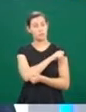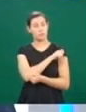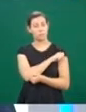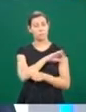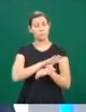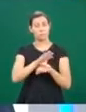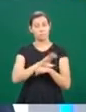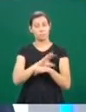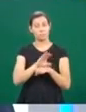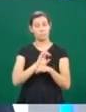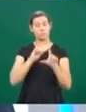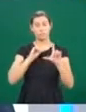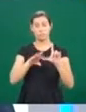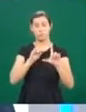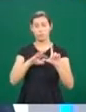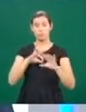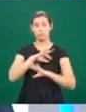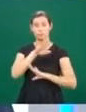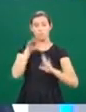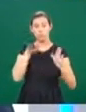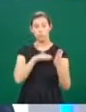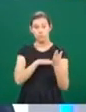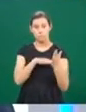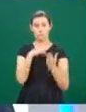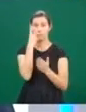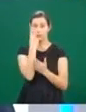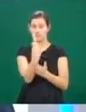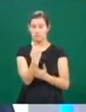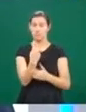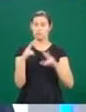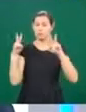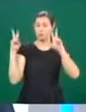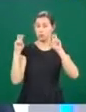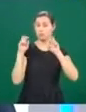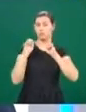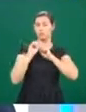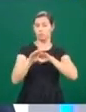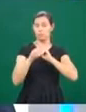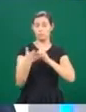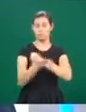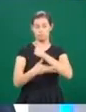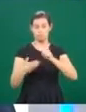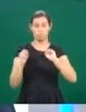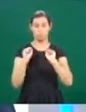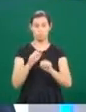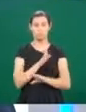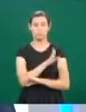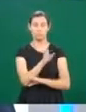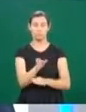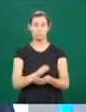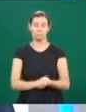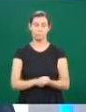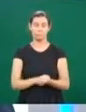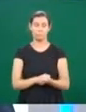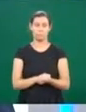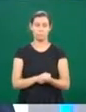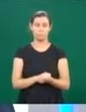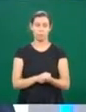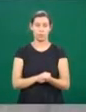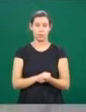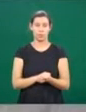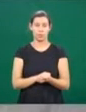de licenciatura, todos os interessados no tema da educação básica são muito bem-vindos a participar conosco. Que bom. Só para a gente